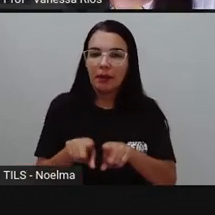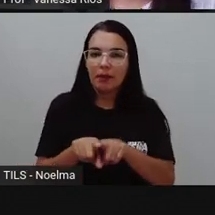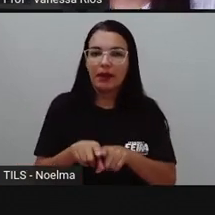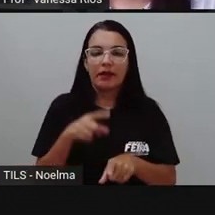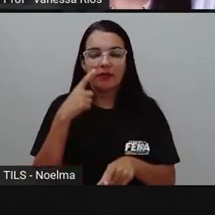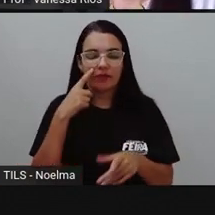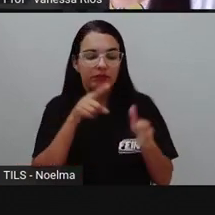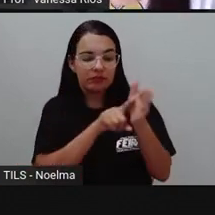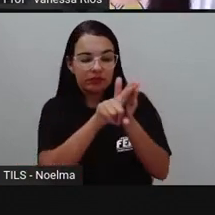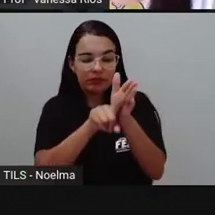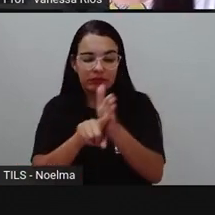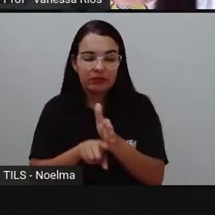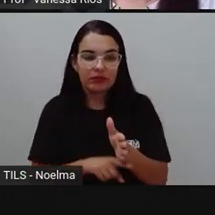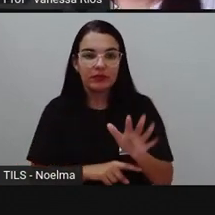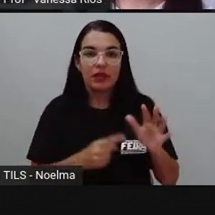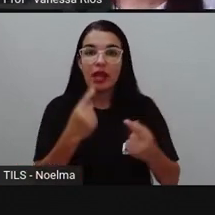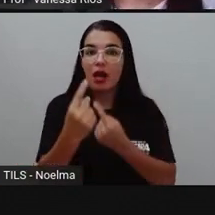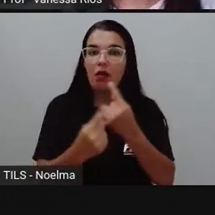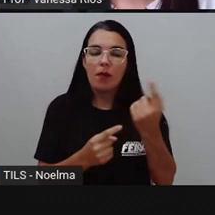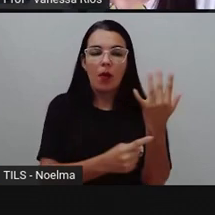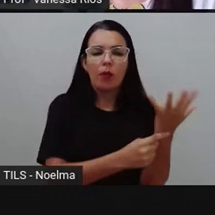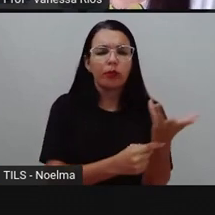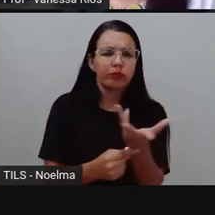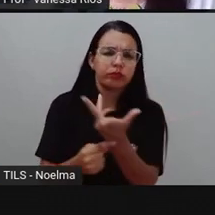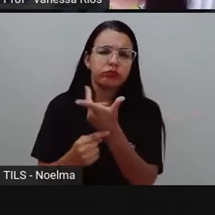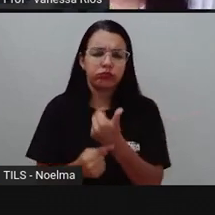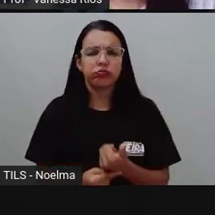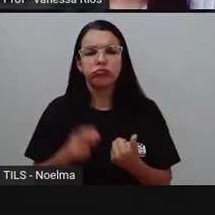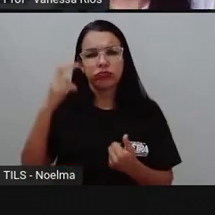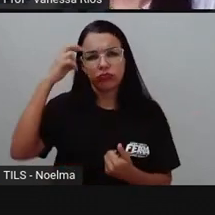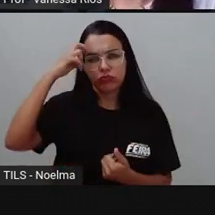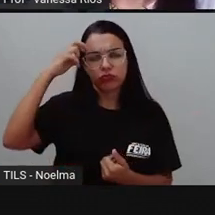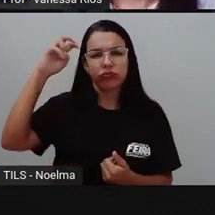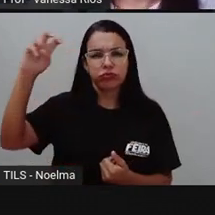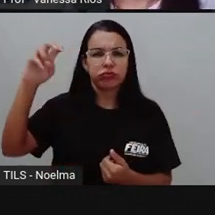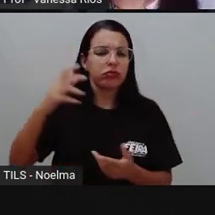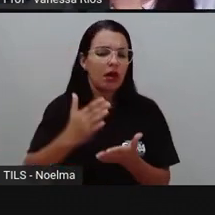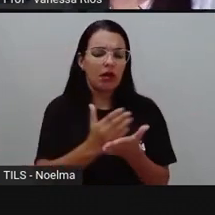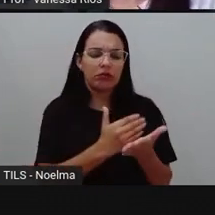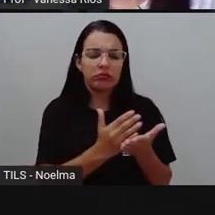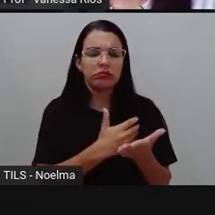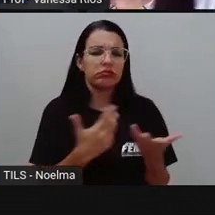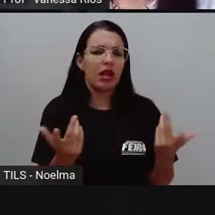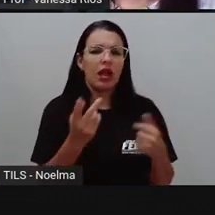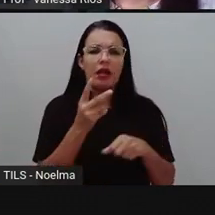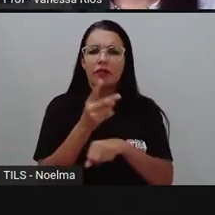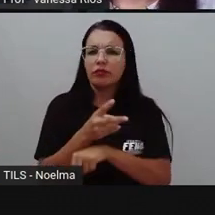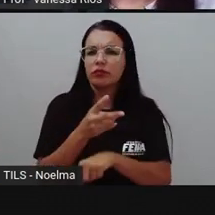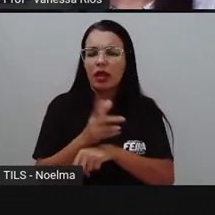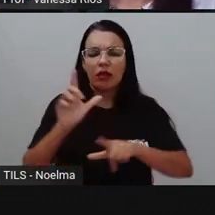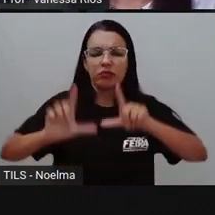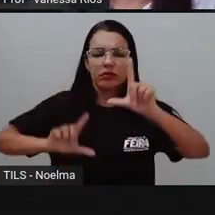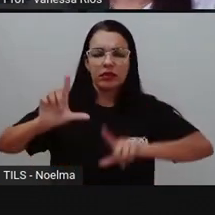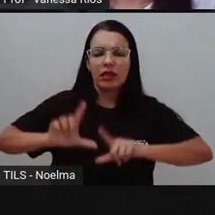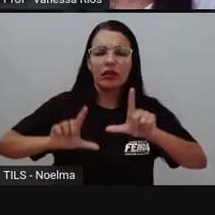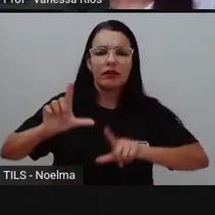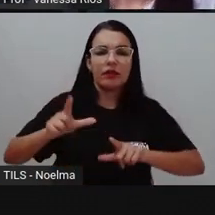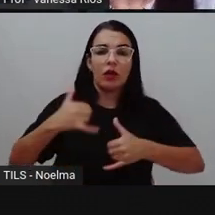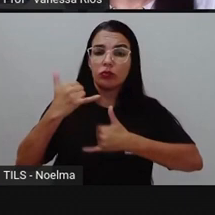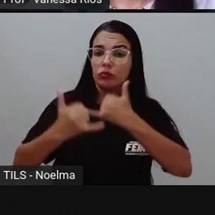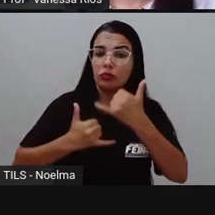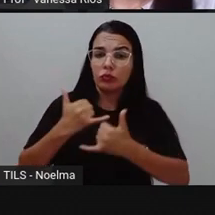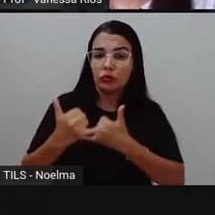um livro, um programa de televisão, uma história, quadrinhos, um filme, um brinquedo, uma série, jogos,